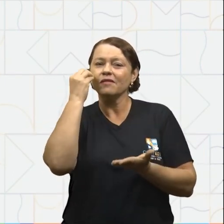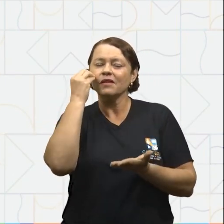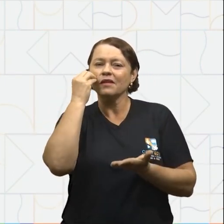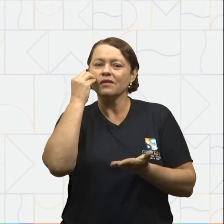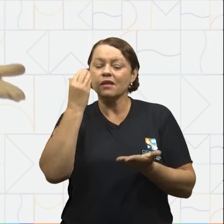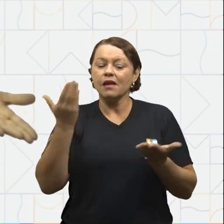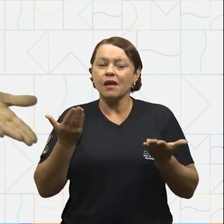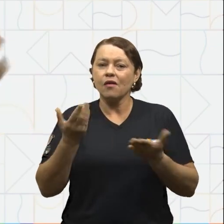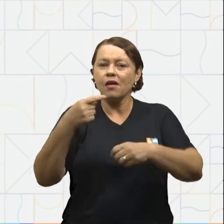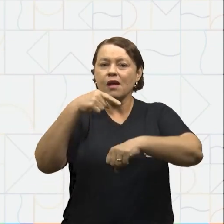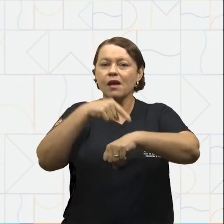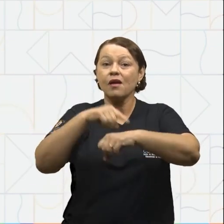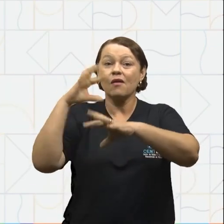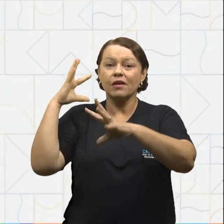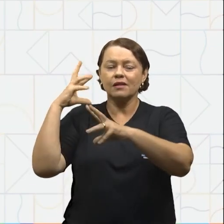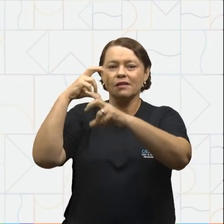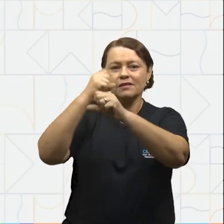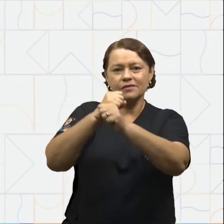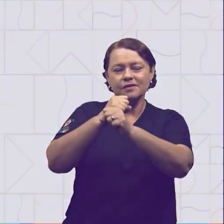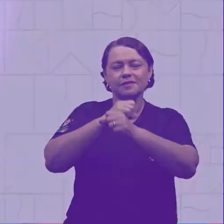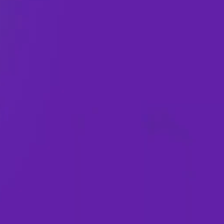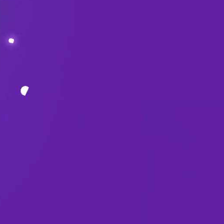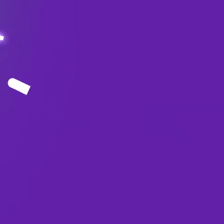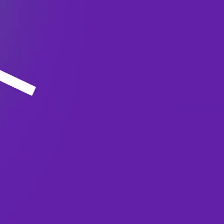comigo a hora da revisão.